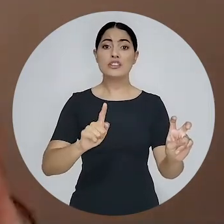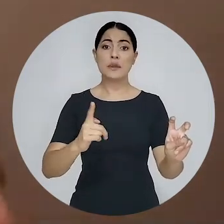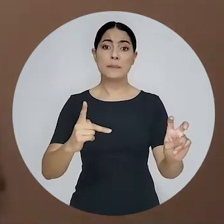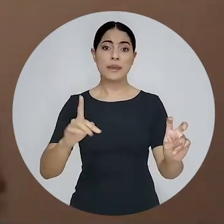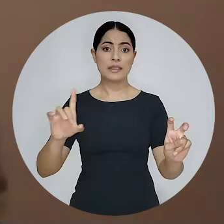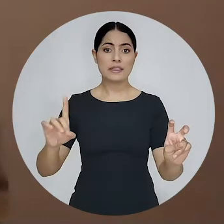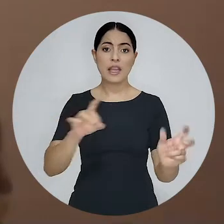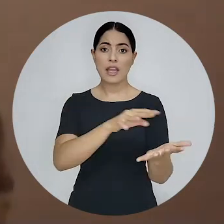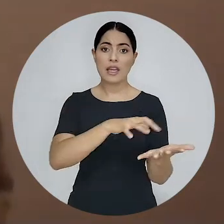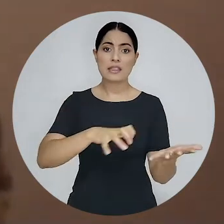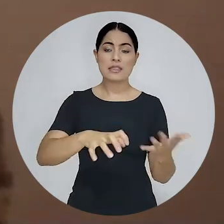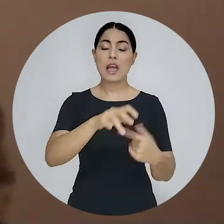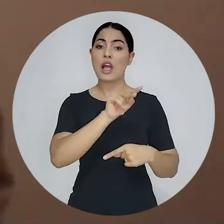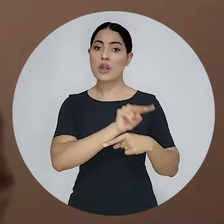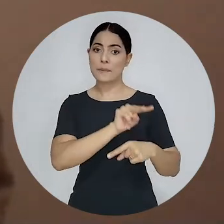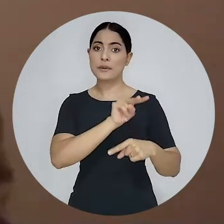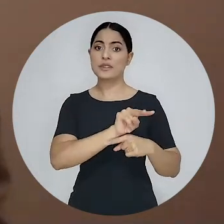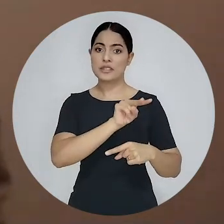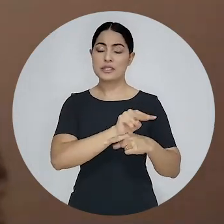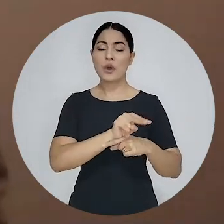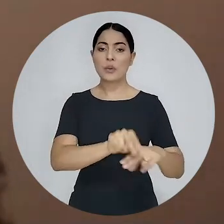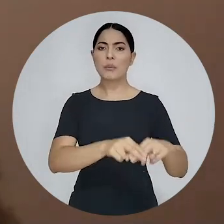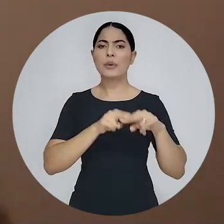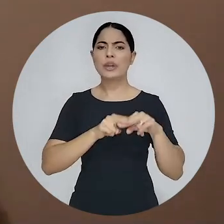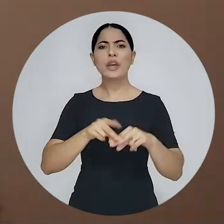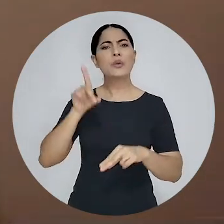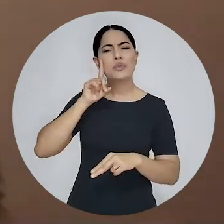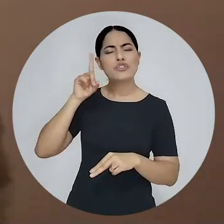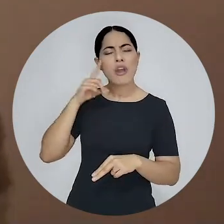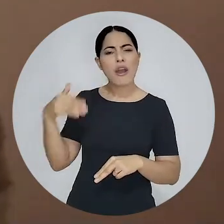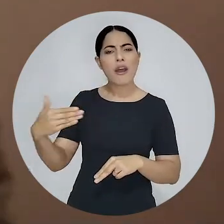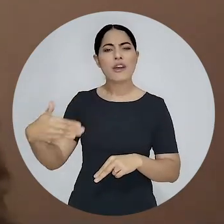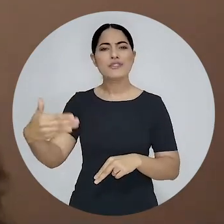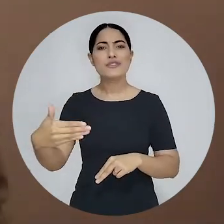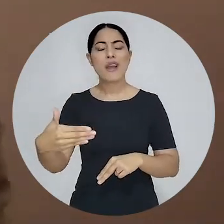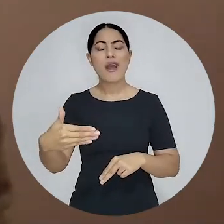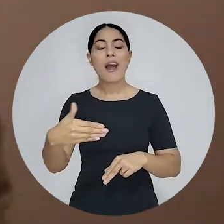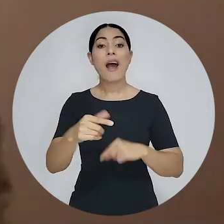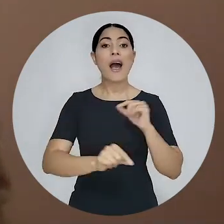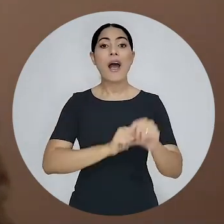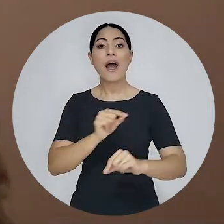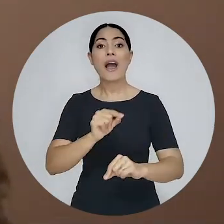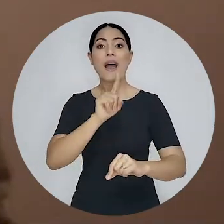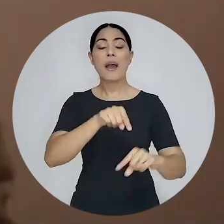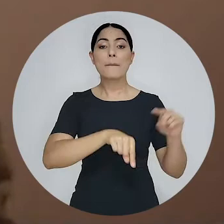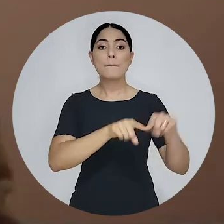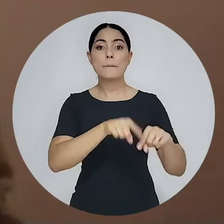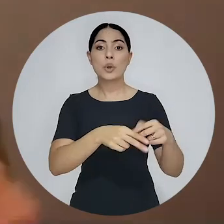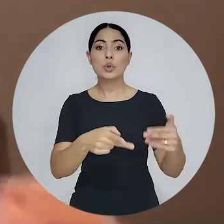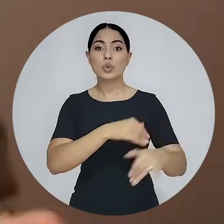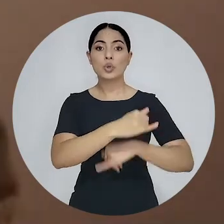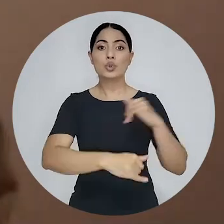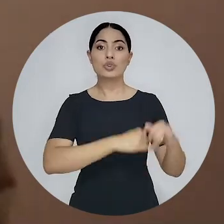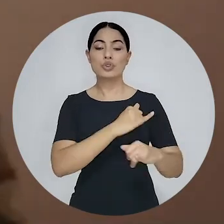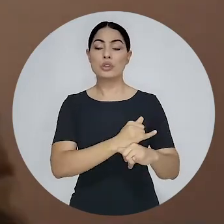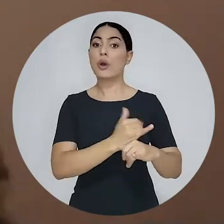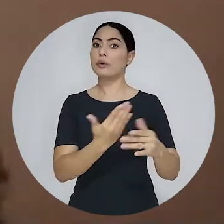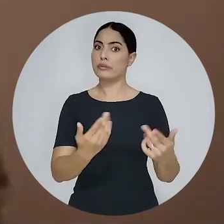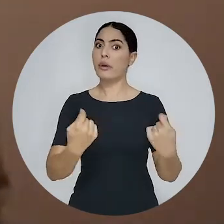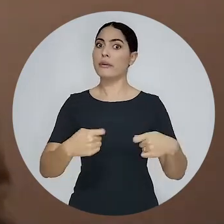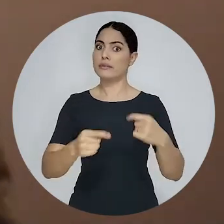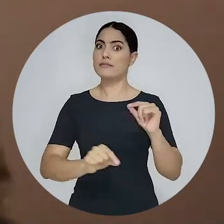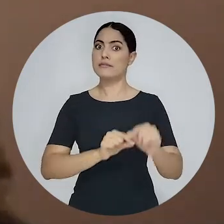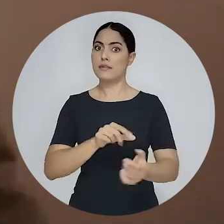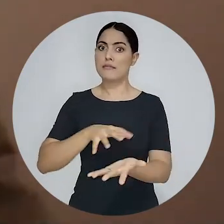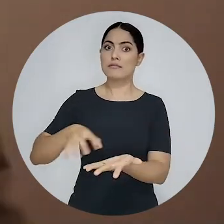Com essa migração da vida cotidiana para os meios digitais e produtos digitais, a proteção de dados se torna